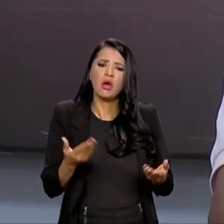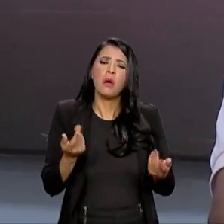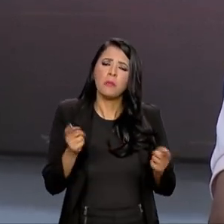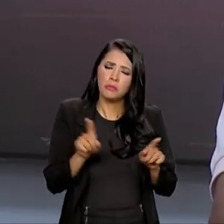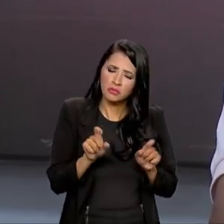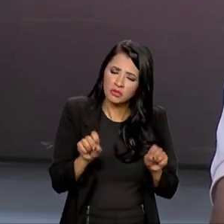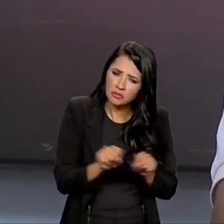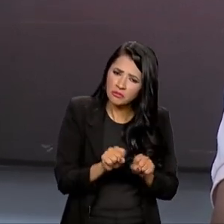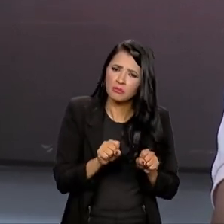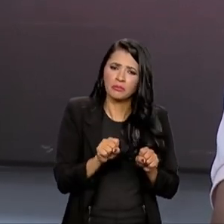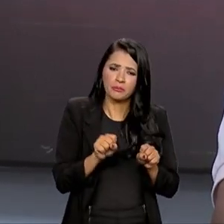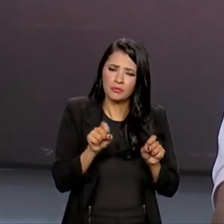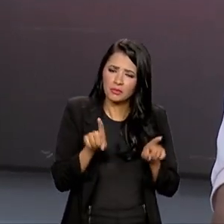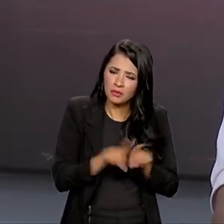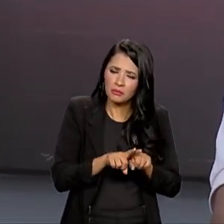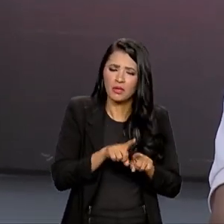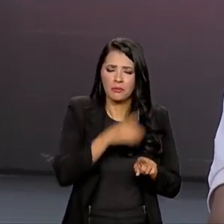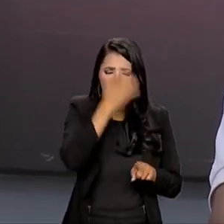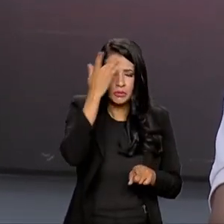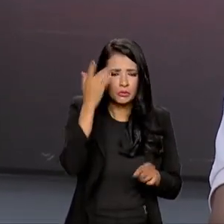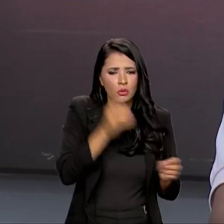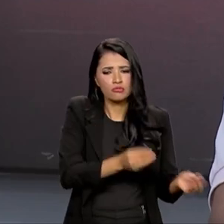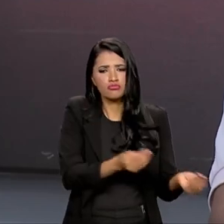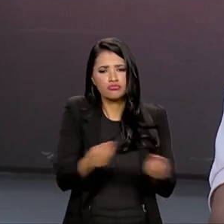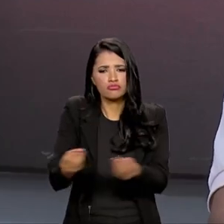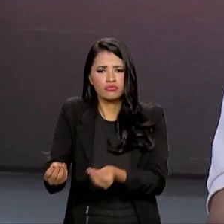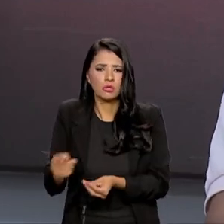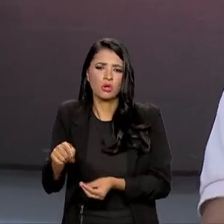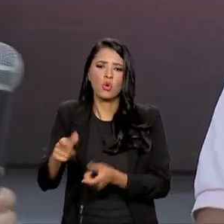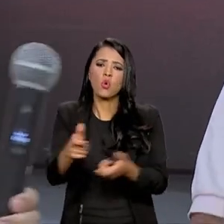isso ao maior número possível de localidades.